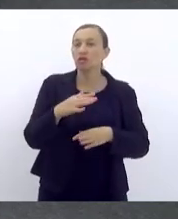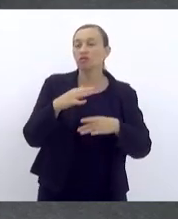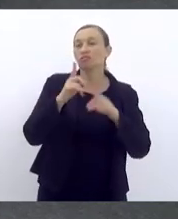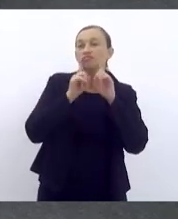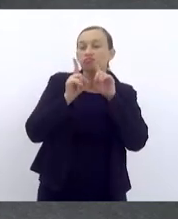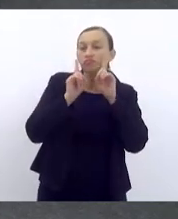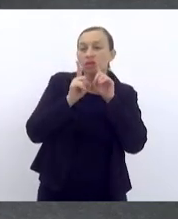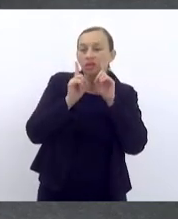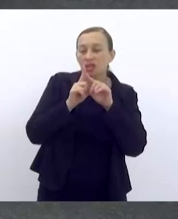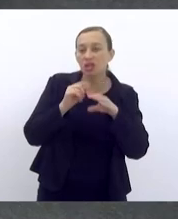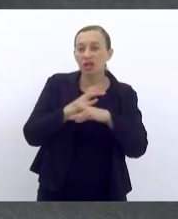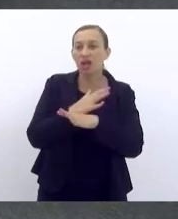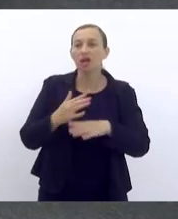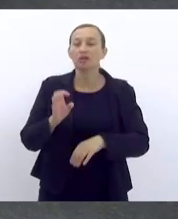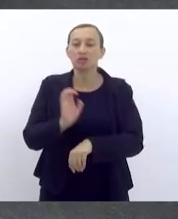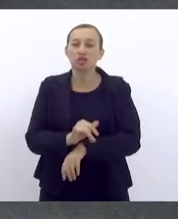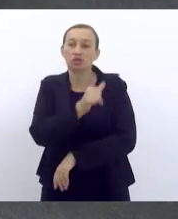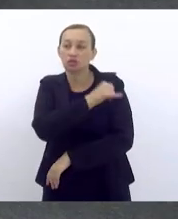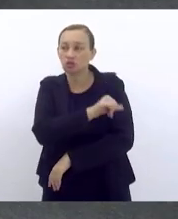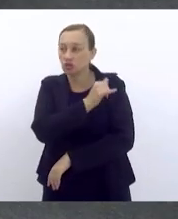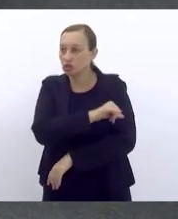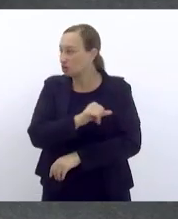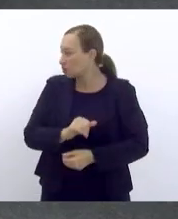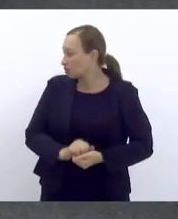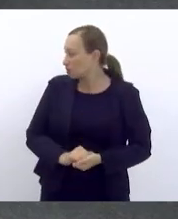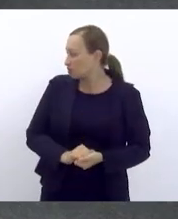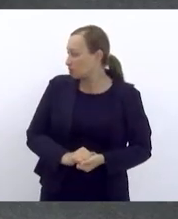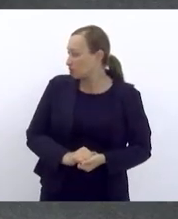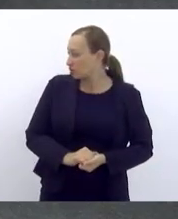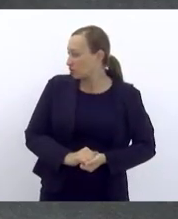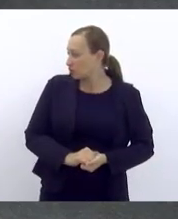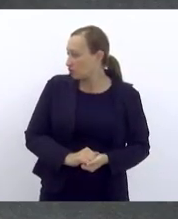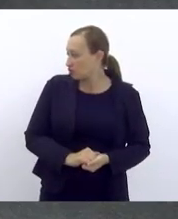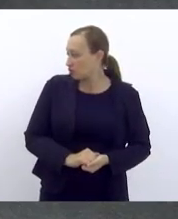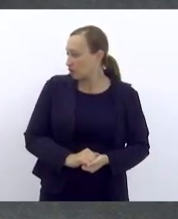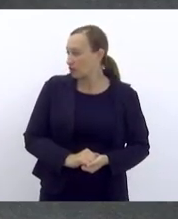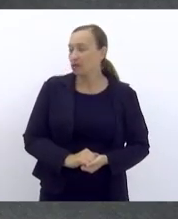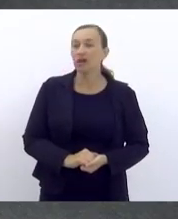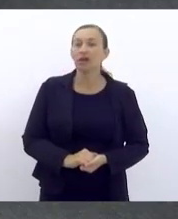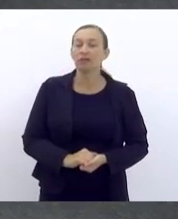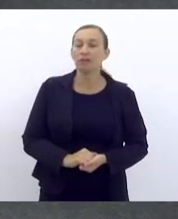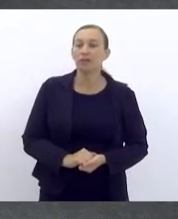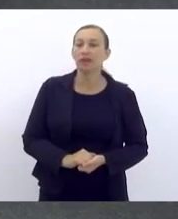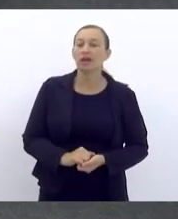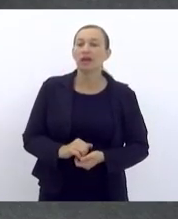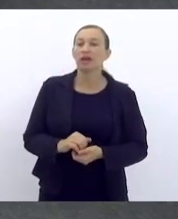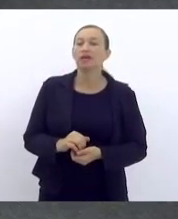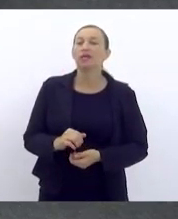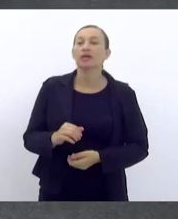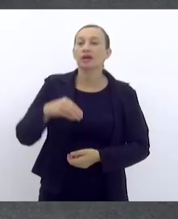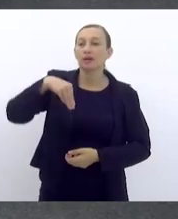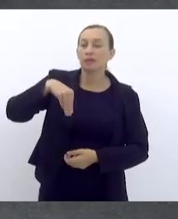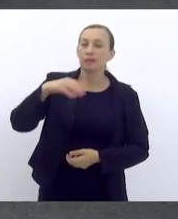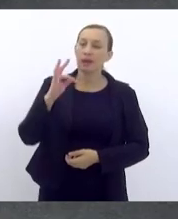mas no estado do Rio de Janeiro nós também temos um problema relacionado à Mata Atlântica que é